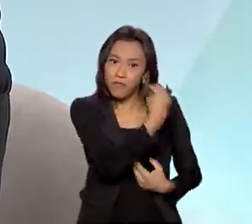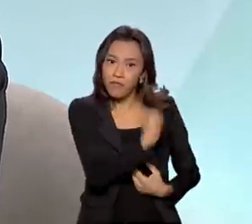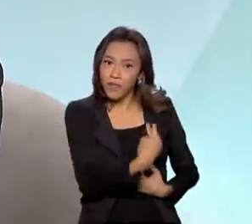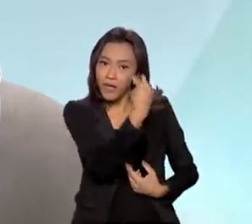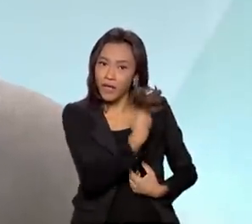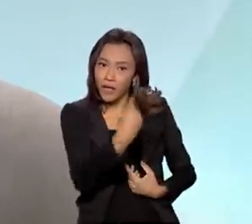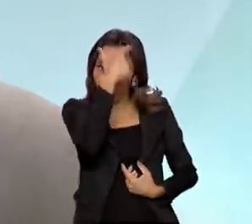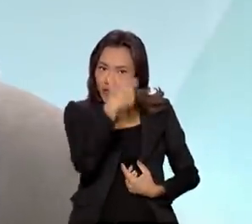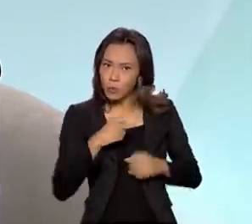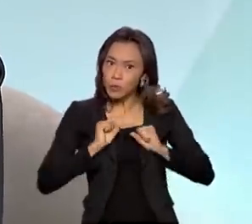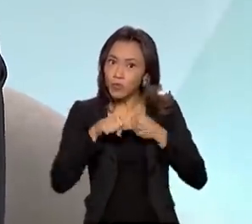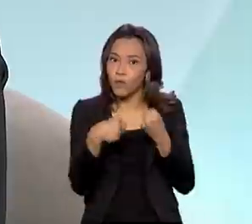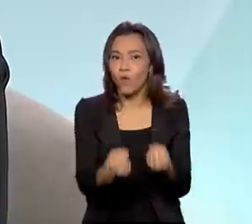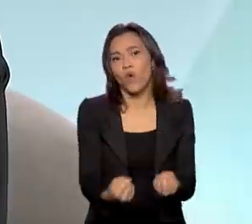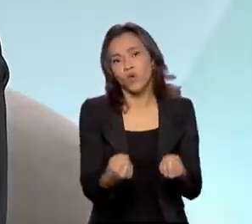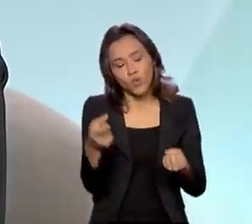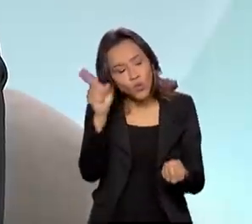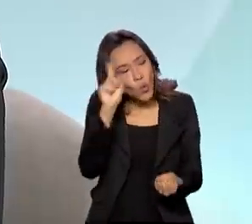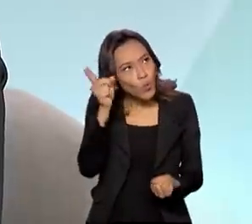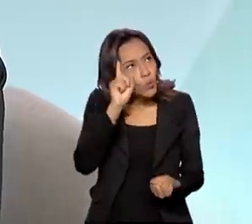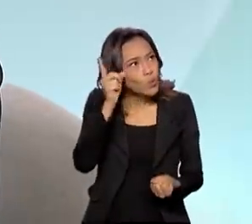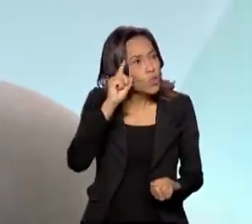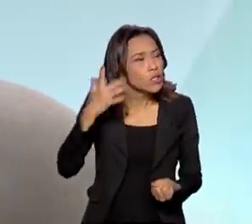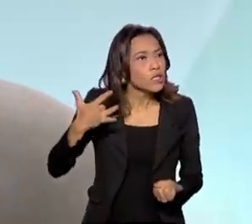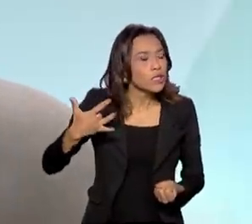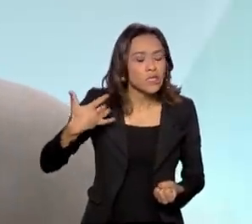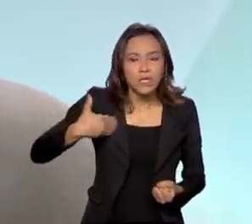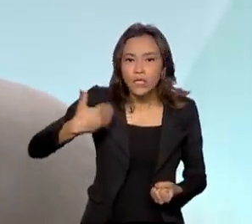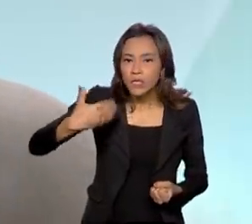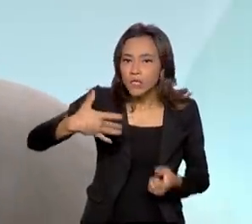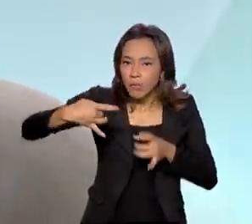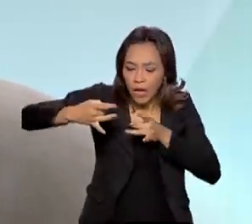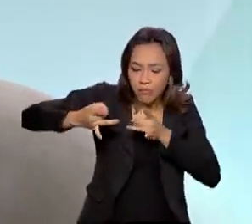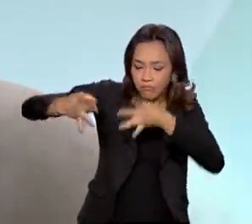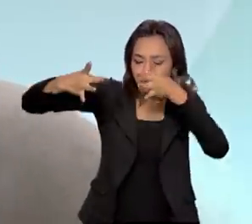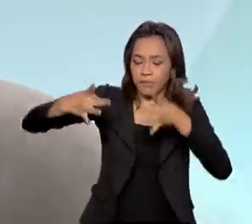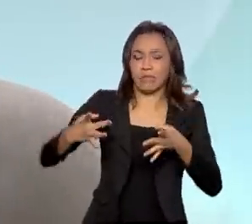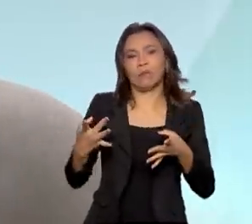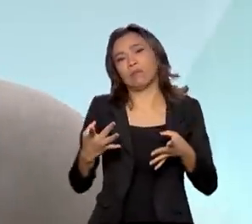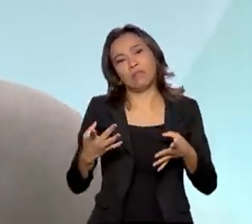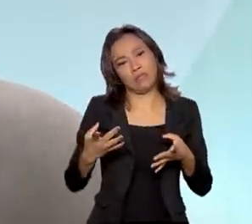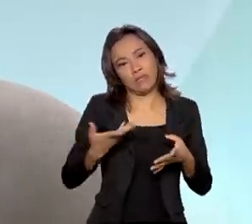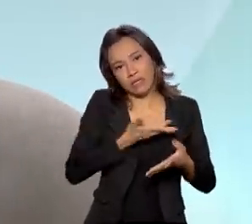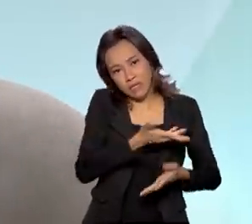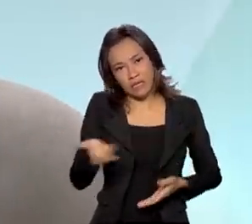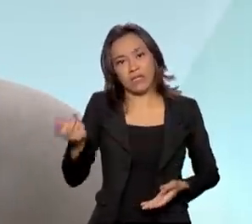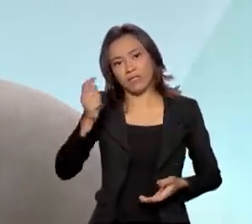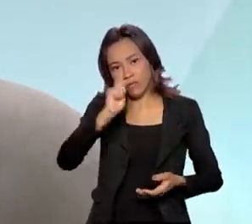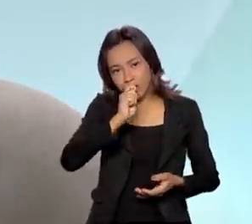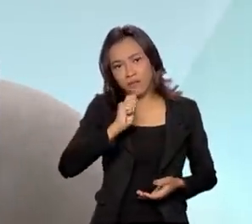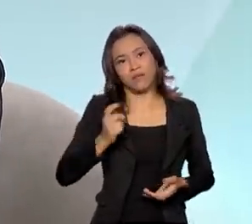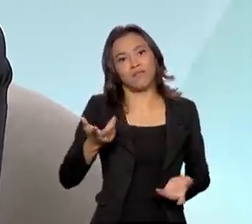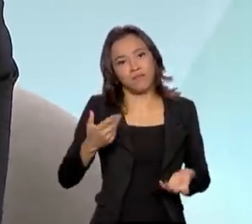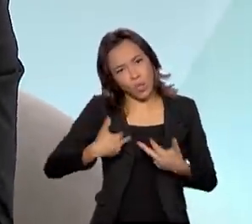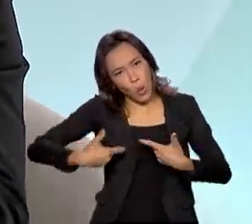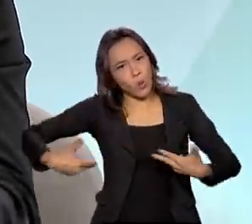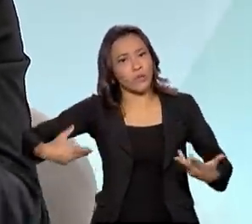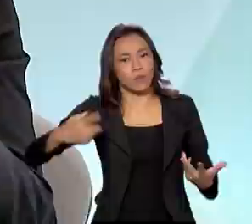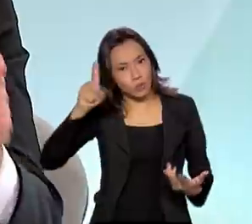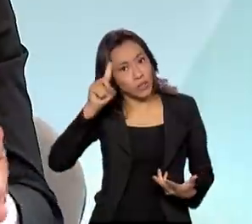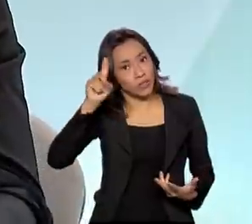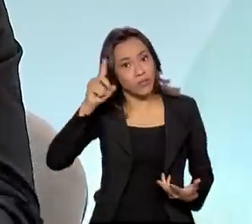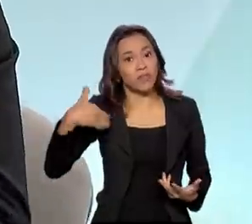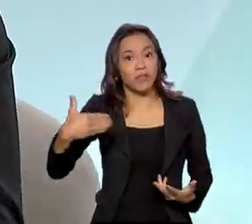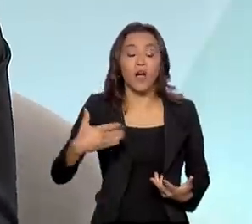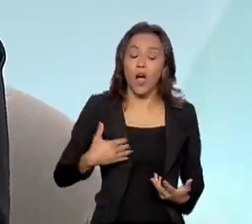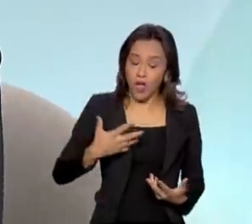que cada cidadão desse passa cotidianamente para superar também todas essas questões do dia a dia. Então, o atleta diz,